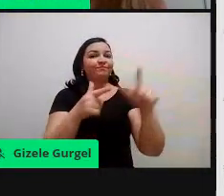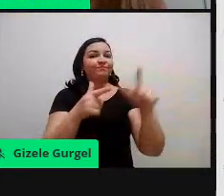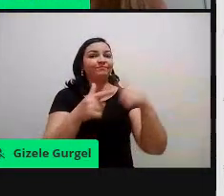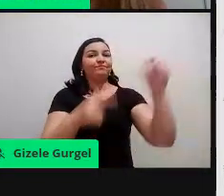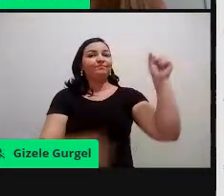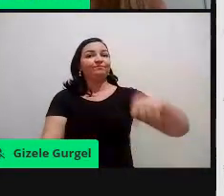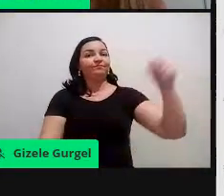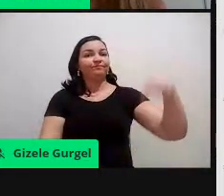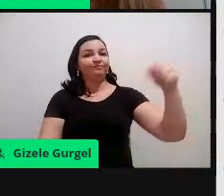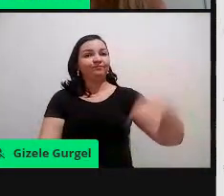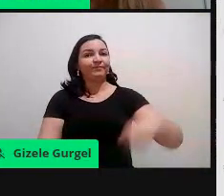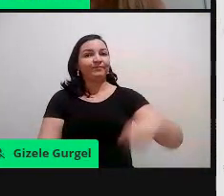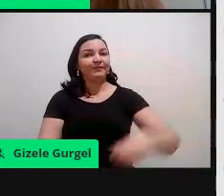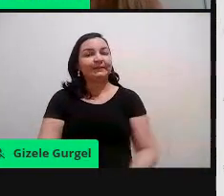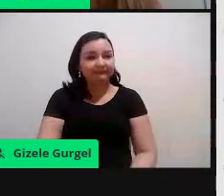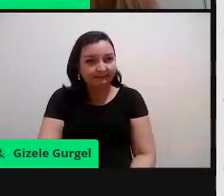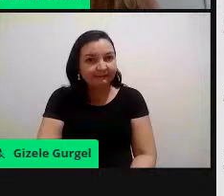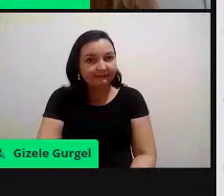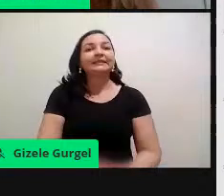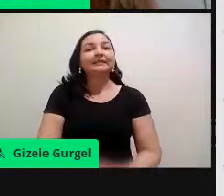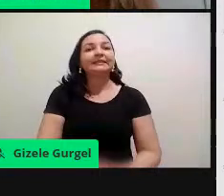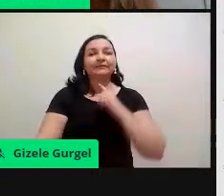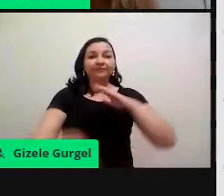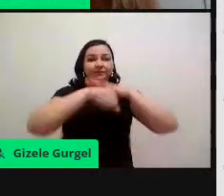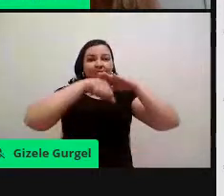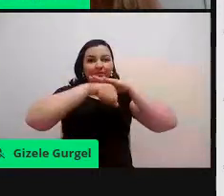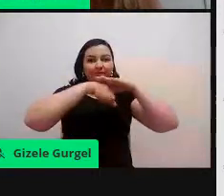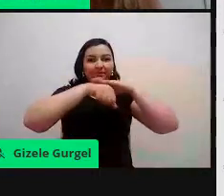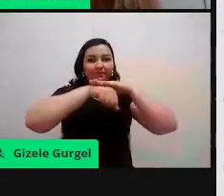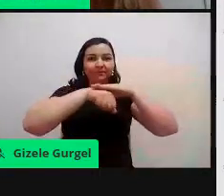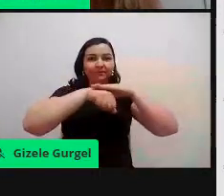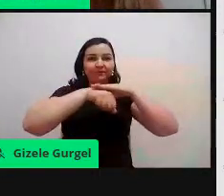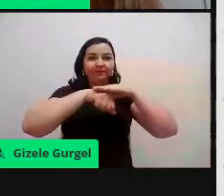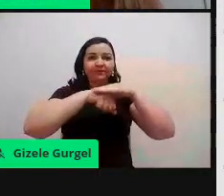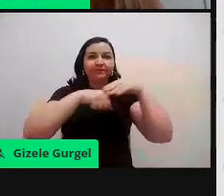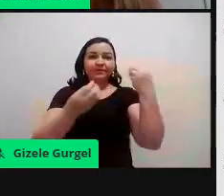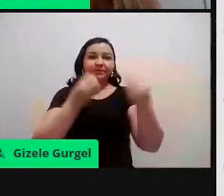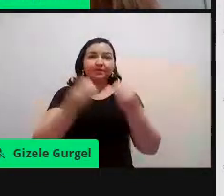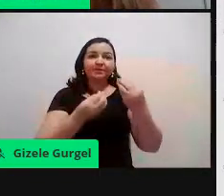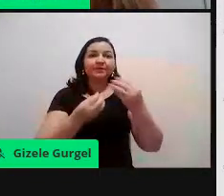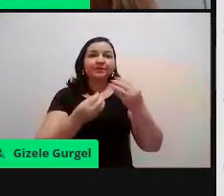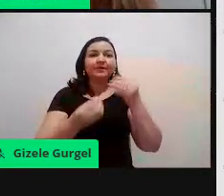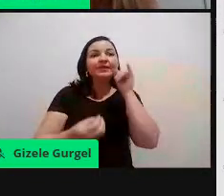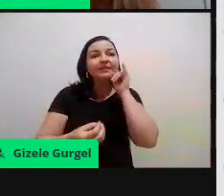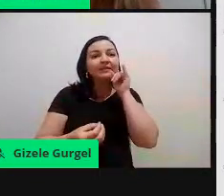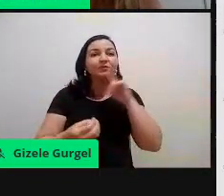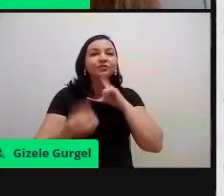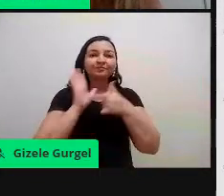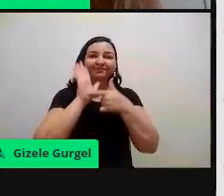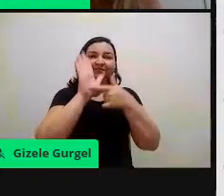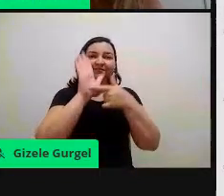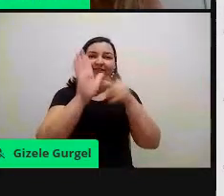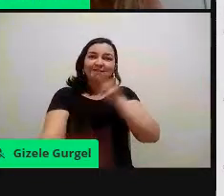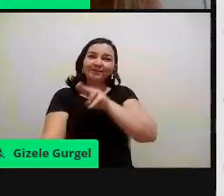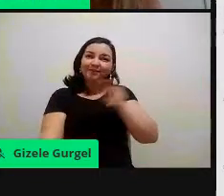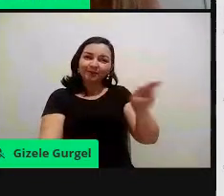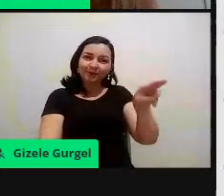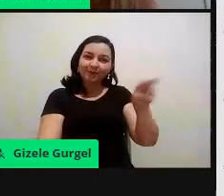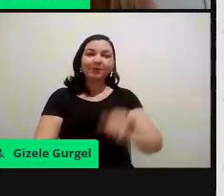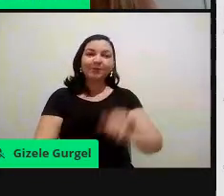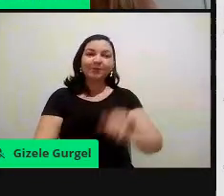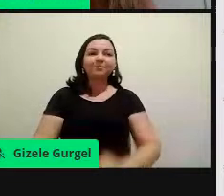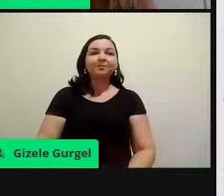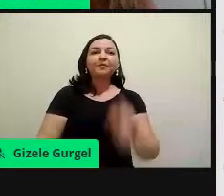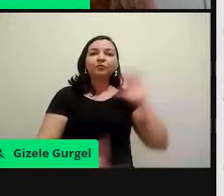Então, a gente vai falar sobre isso, como Cíntia me apresentou, né, meu nome. Estou vinculada ao